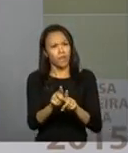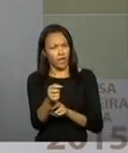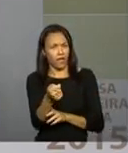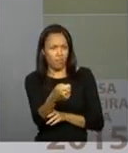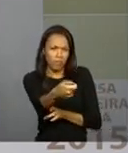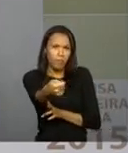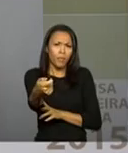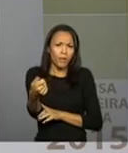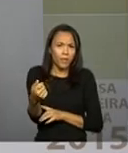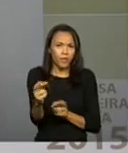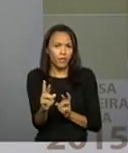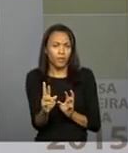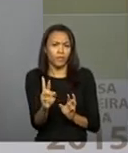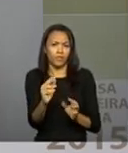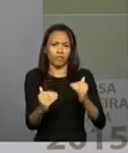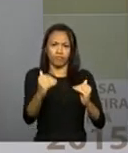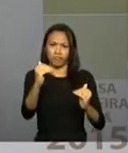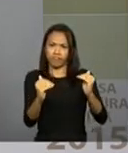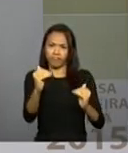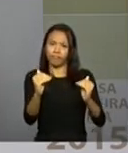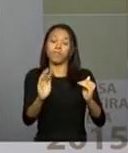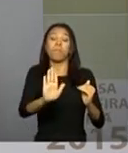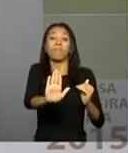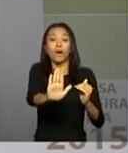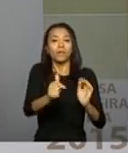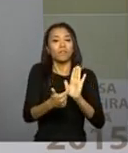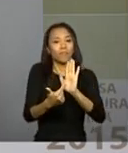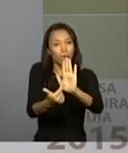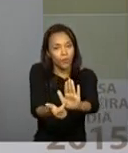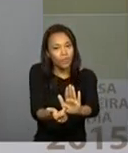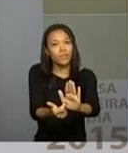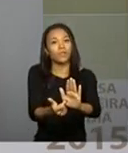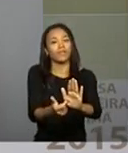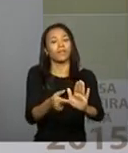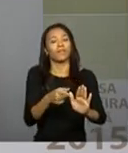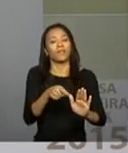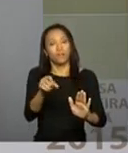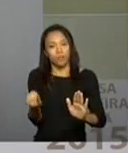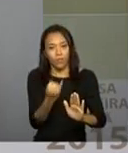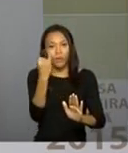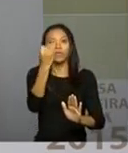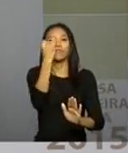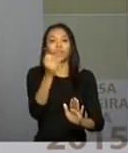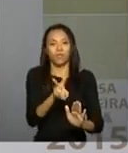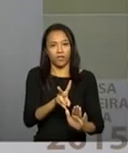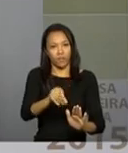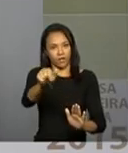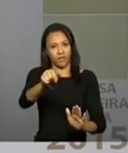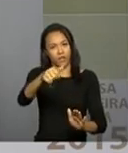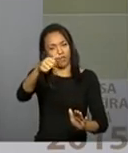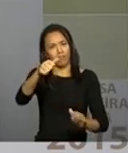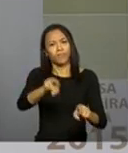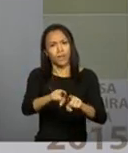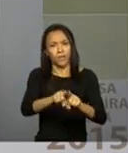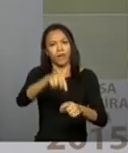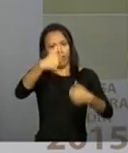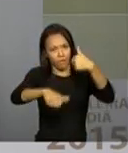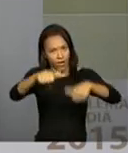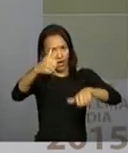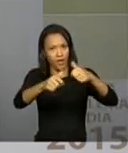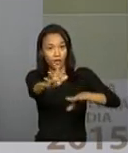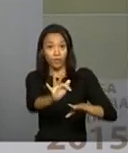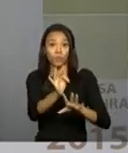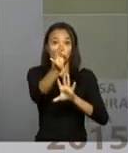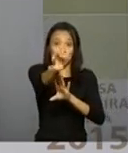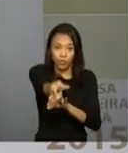pequena, mas mostra uma tendência importante e que deve ser analisada para o futuro.